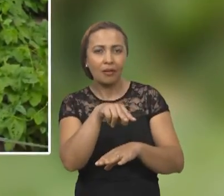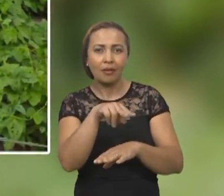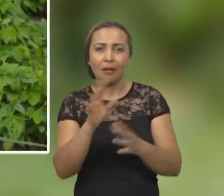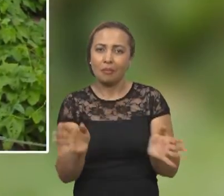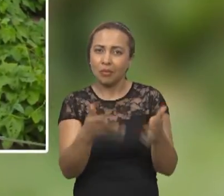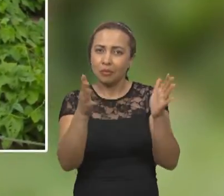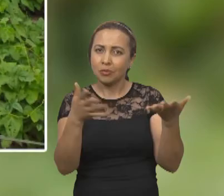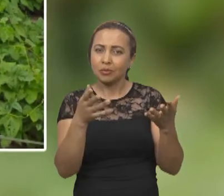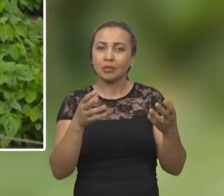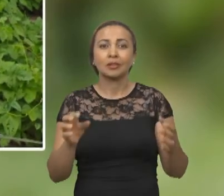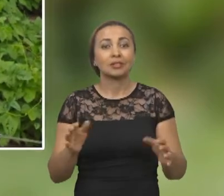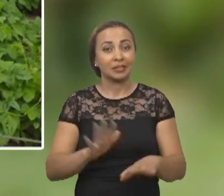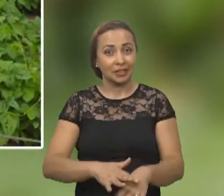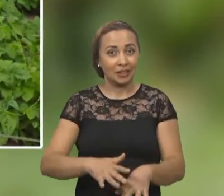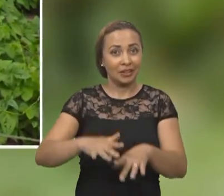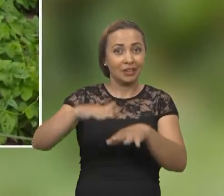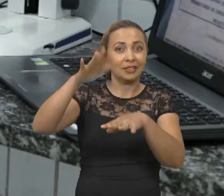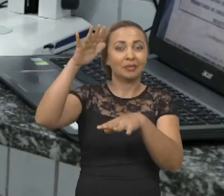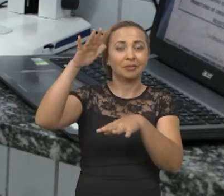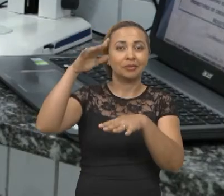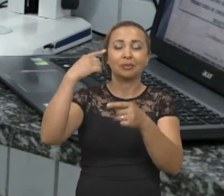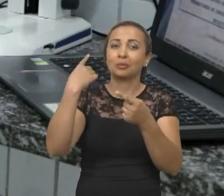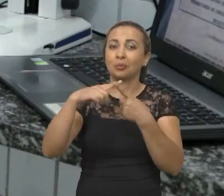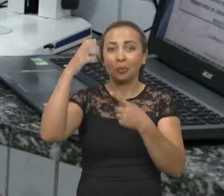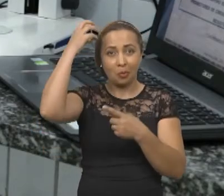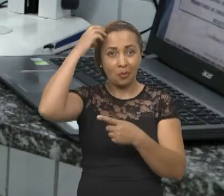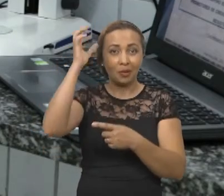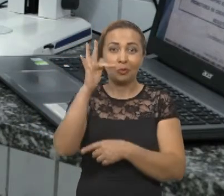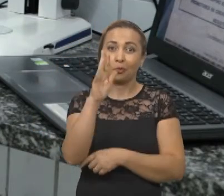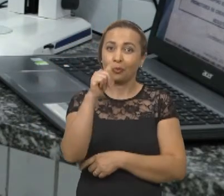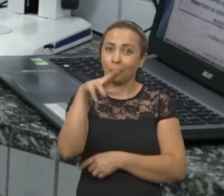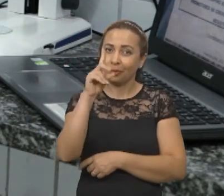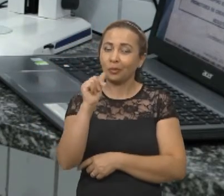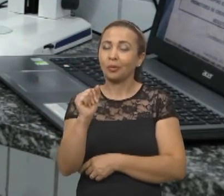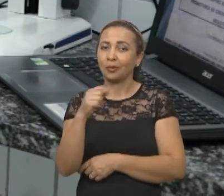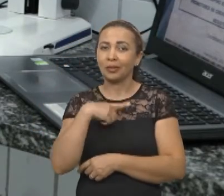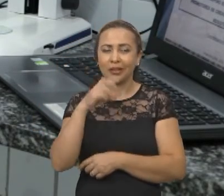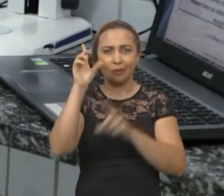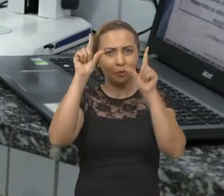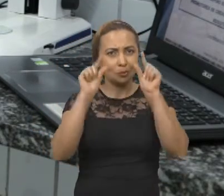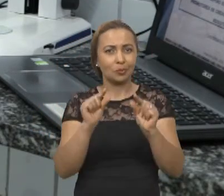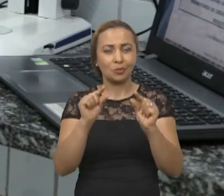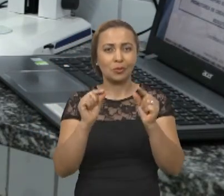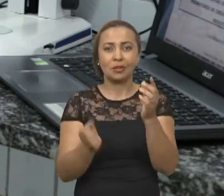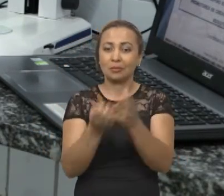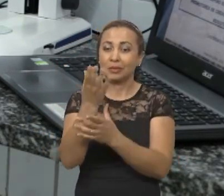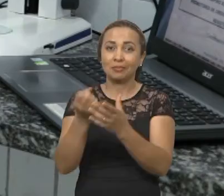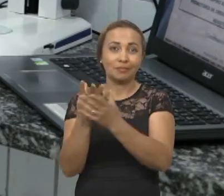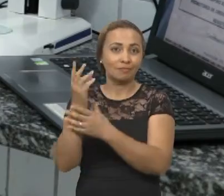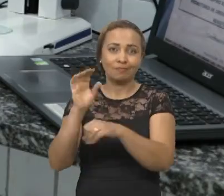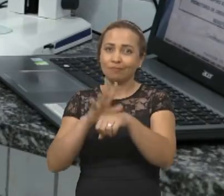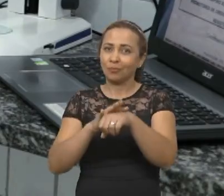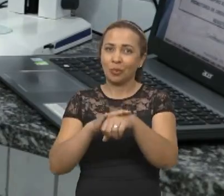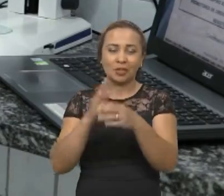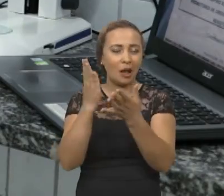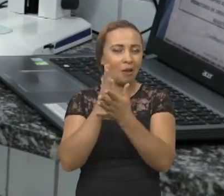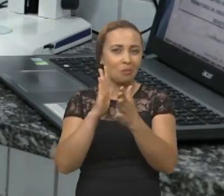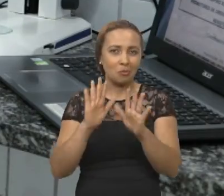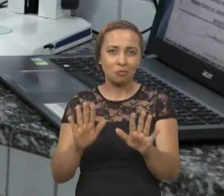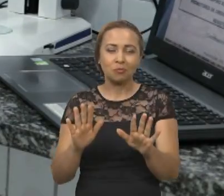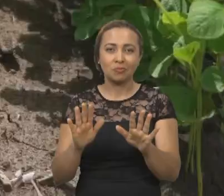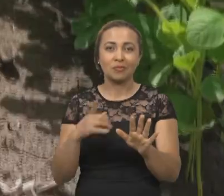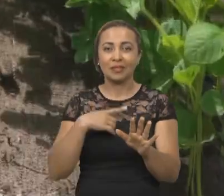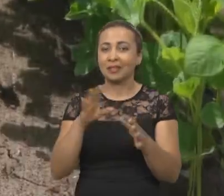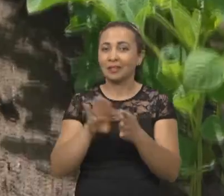promoção de crescimento a partir desse fungo houve uma diminuição no aparecimento de doenças houve também